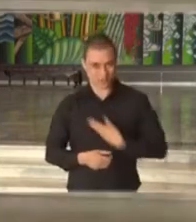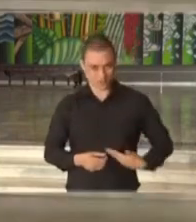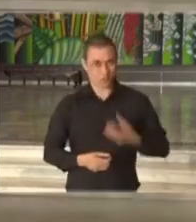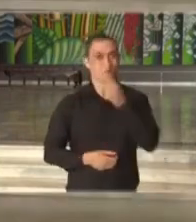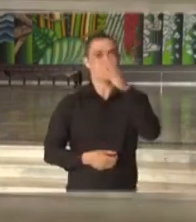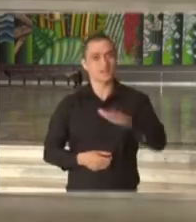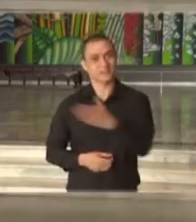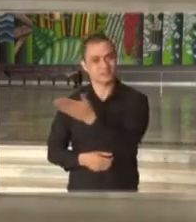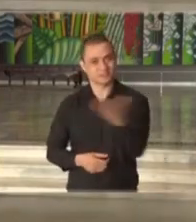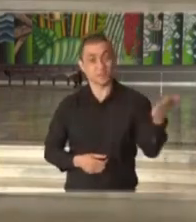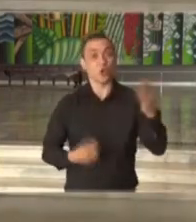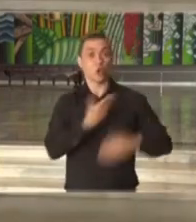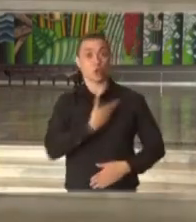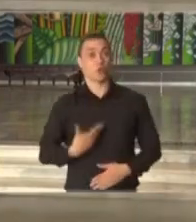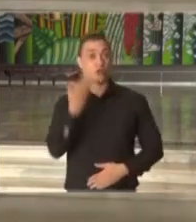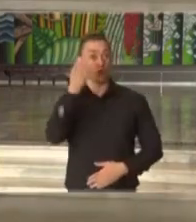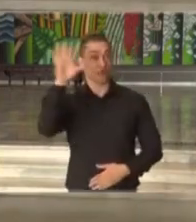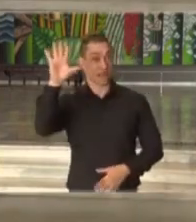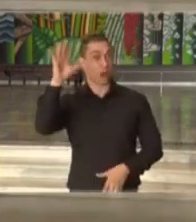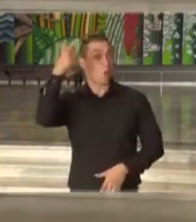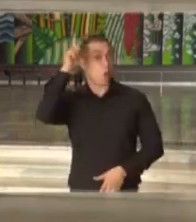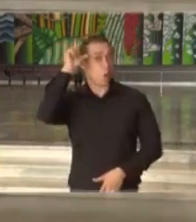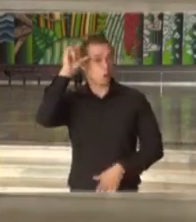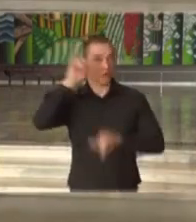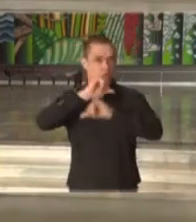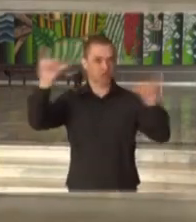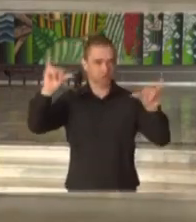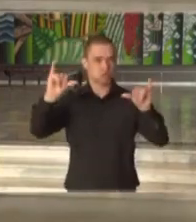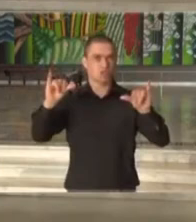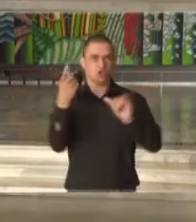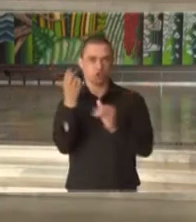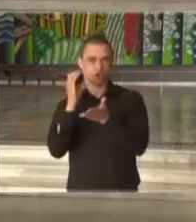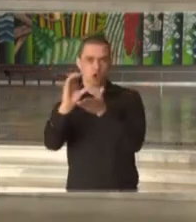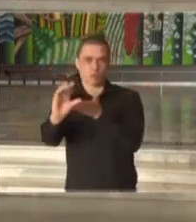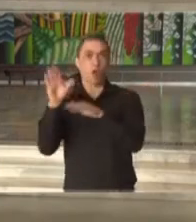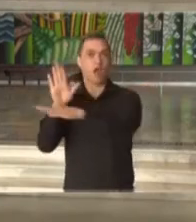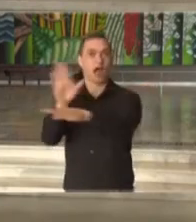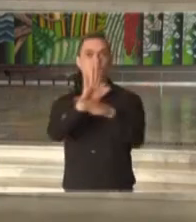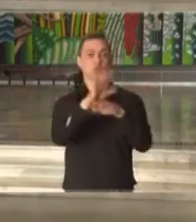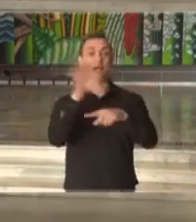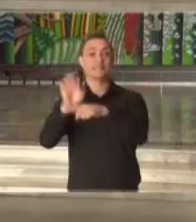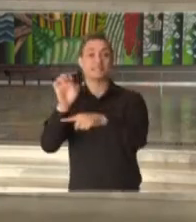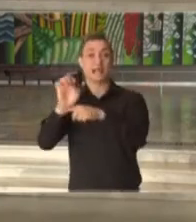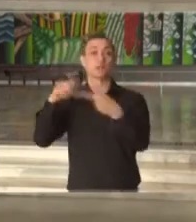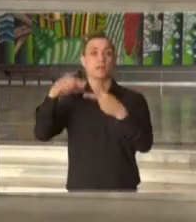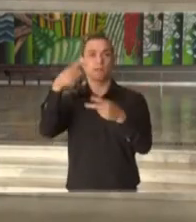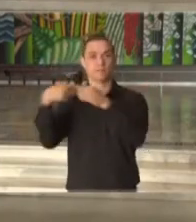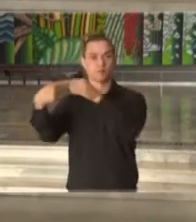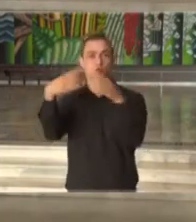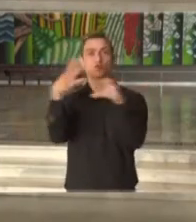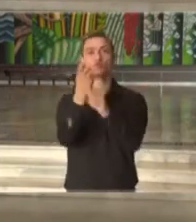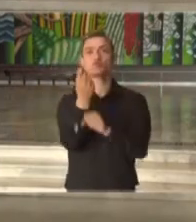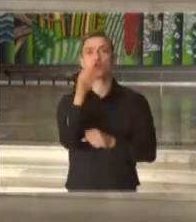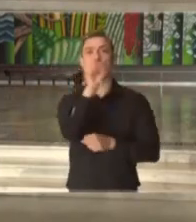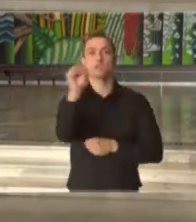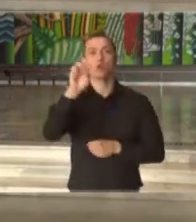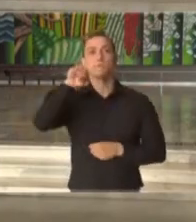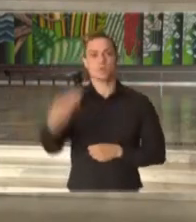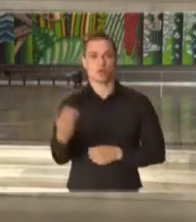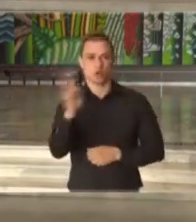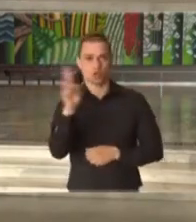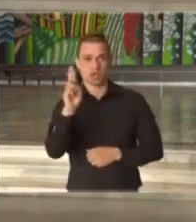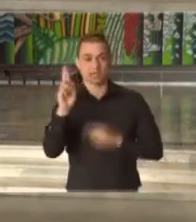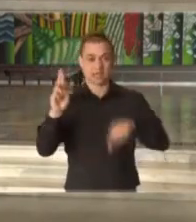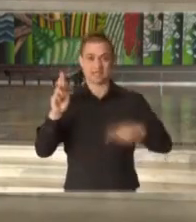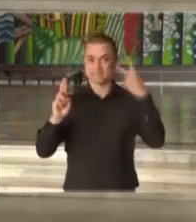tarde a todos. O governo federal anunciou ontem um pacote de auxílio a estados e municípios no valor de 88 bilhões de reais. A dívida de